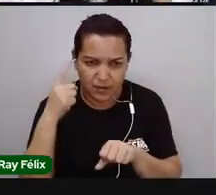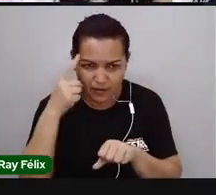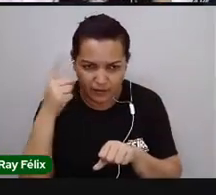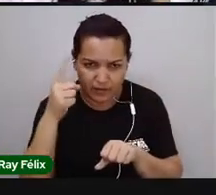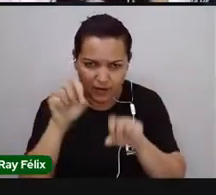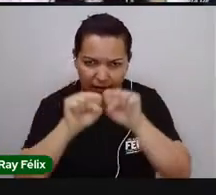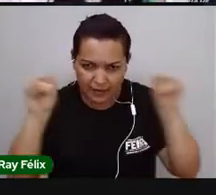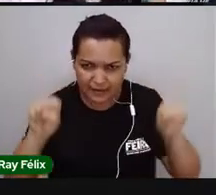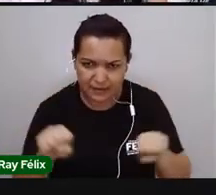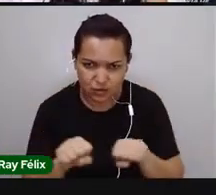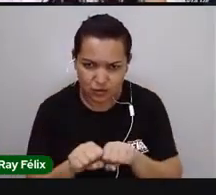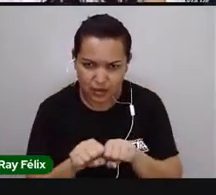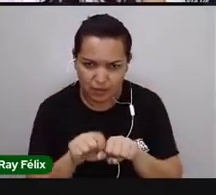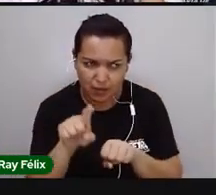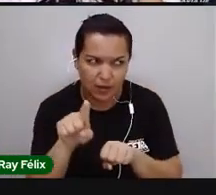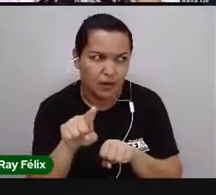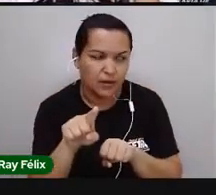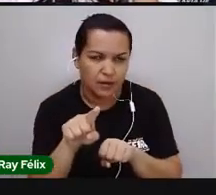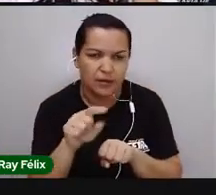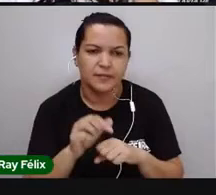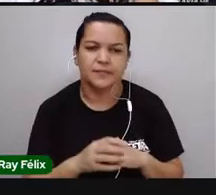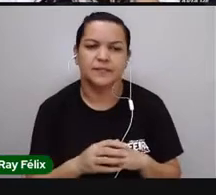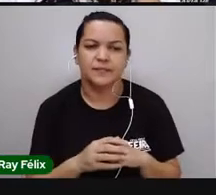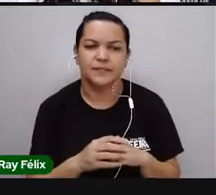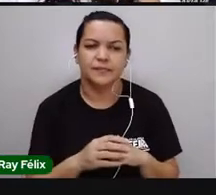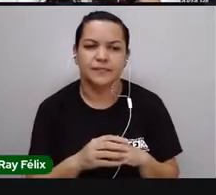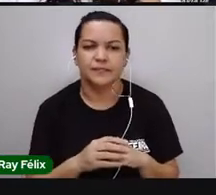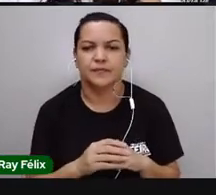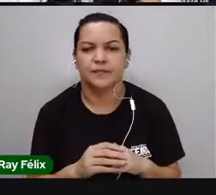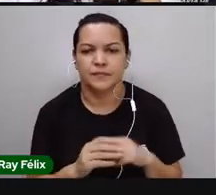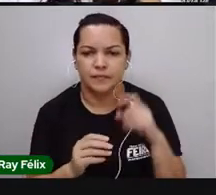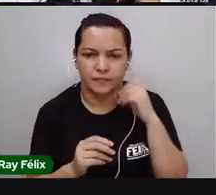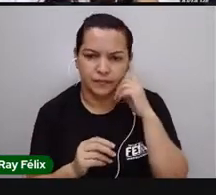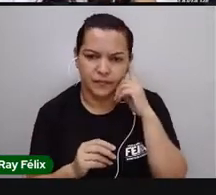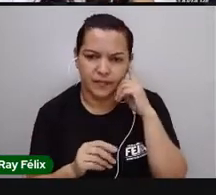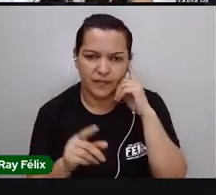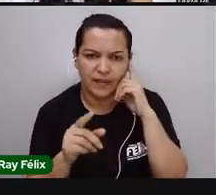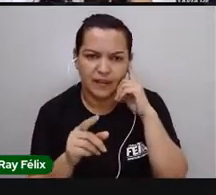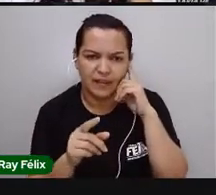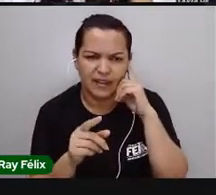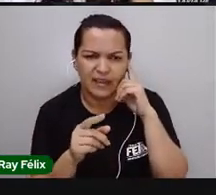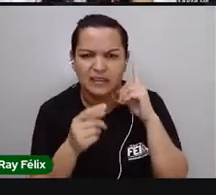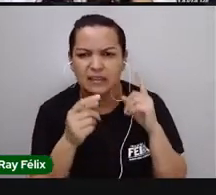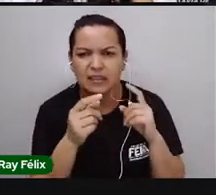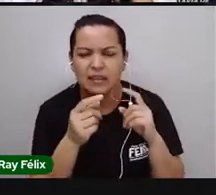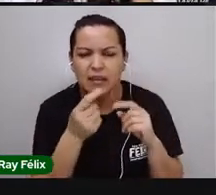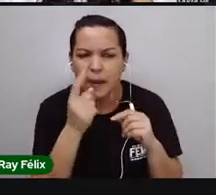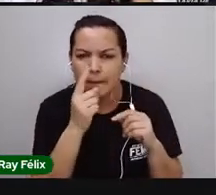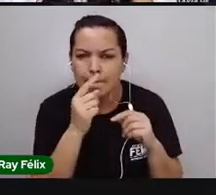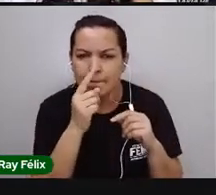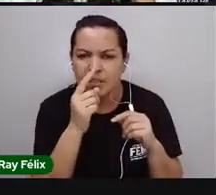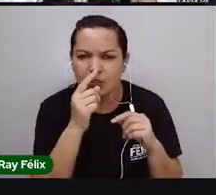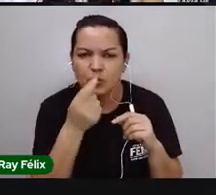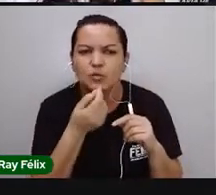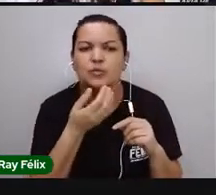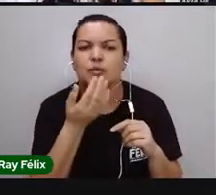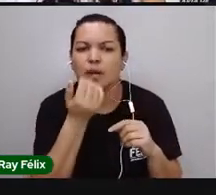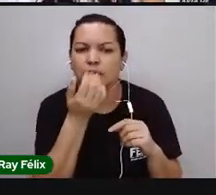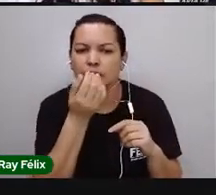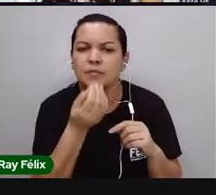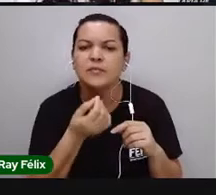Olha esse conjunto de órgãos que tem aí. Tá descendo uma rosquinha. Alguém comeu uma rosquinha.